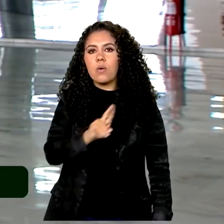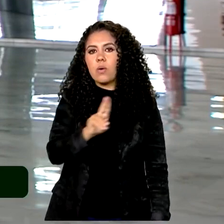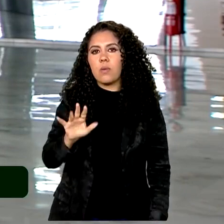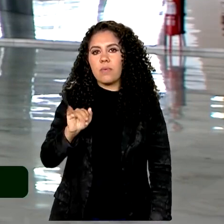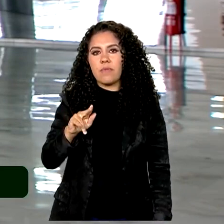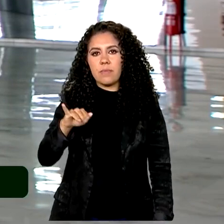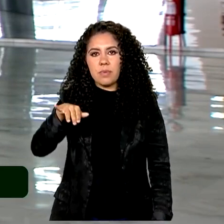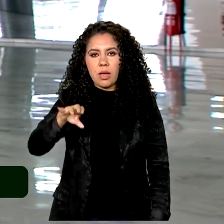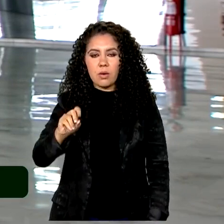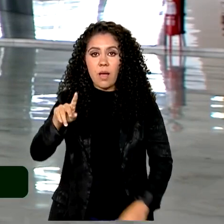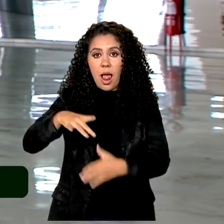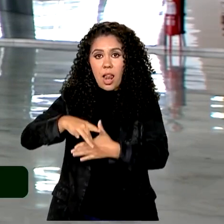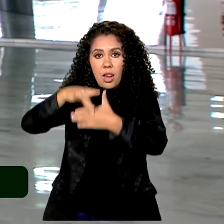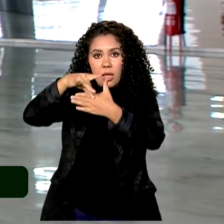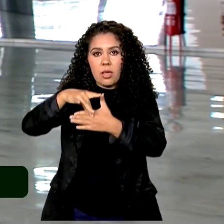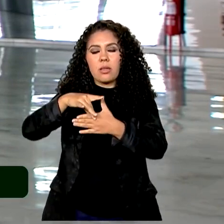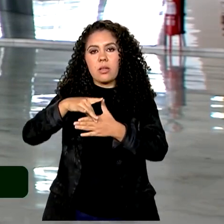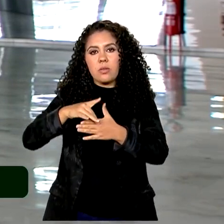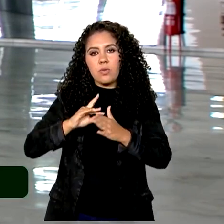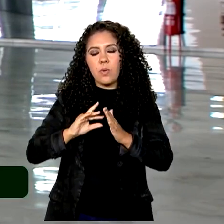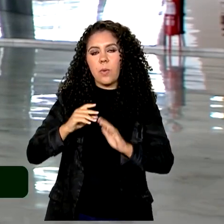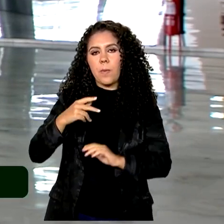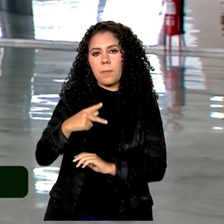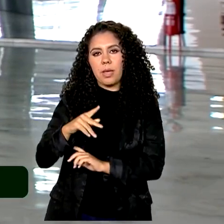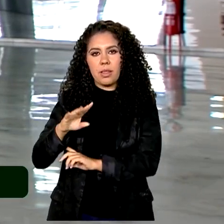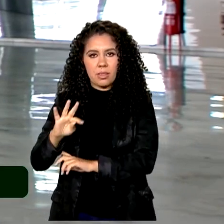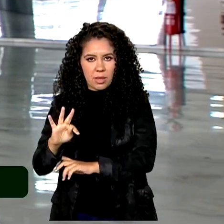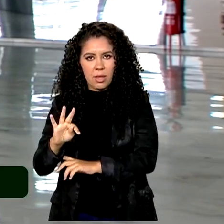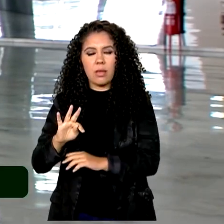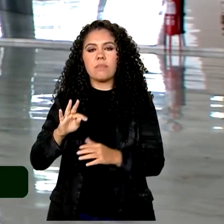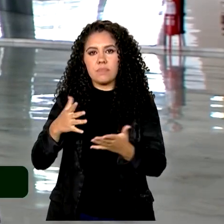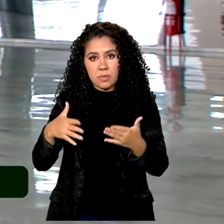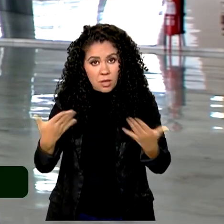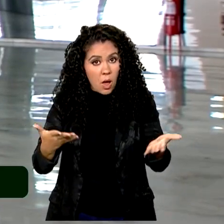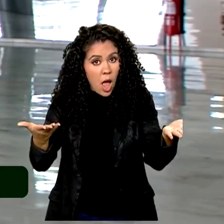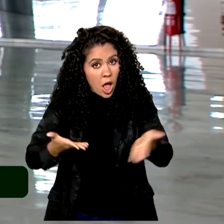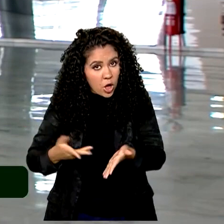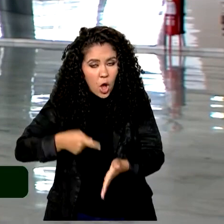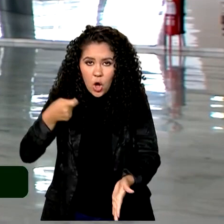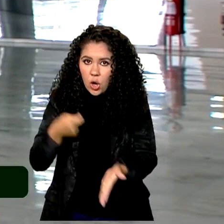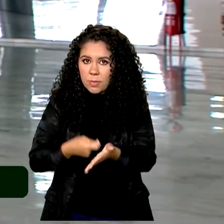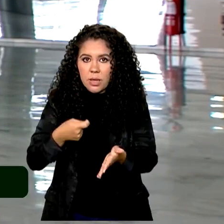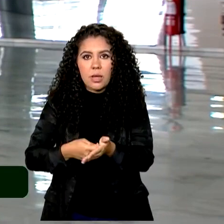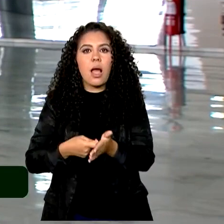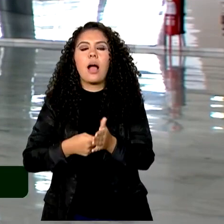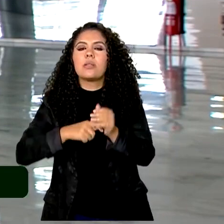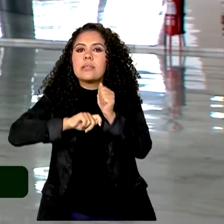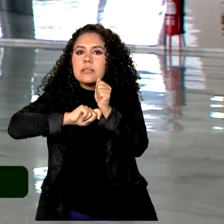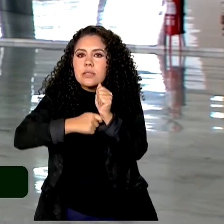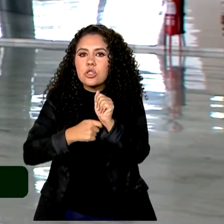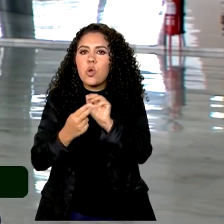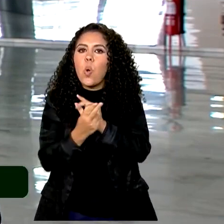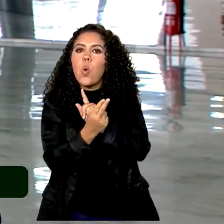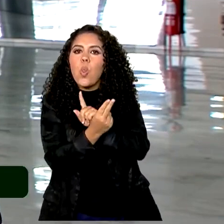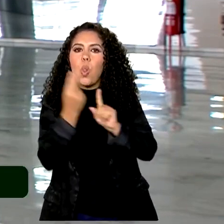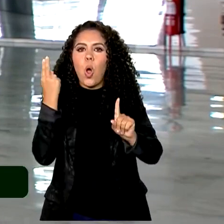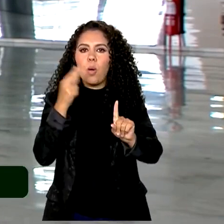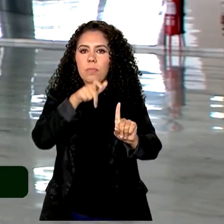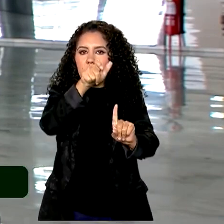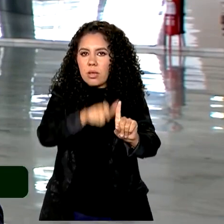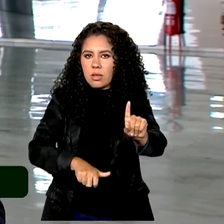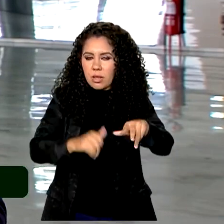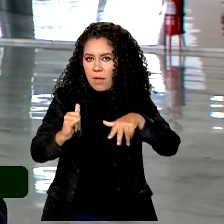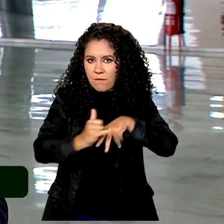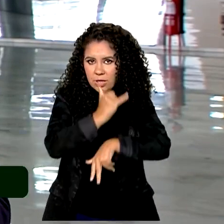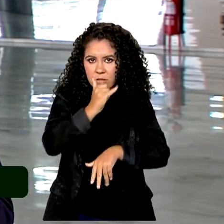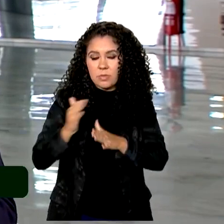líder do PT no Senado. Portanto, com a sanção agora será obrigatório o sigilo para o nome da mulher ofendida. Mais cedo,